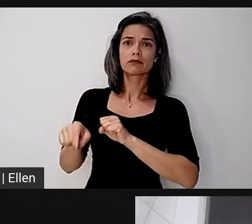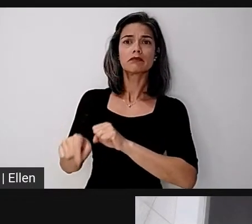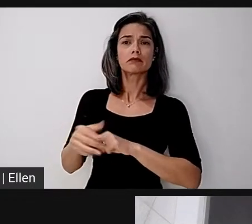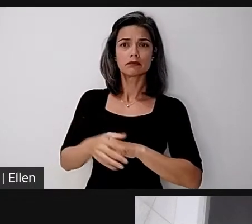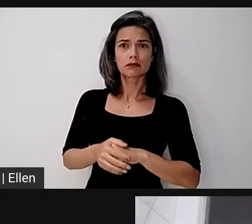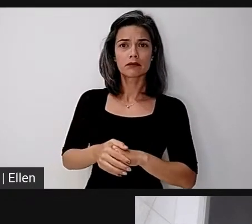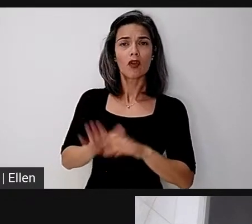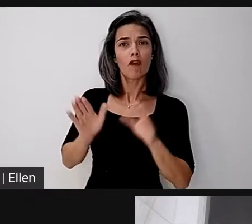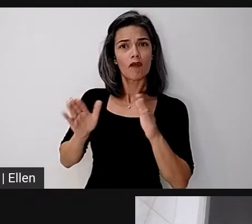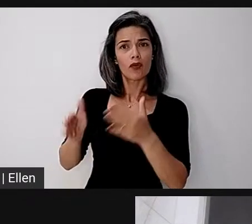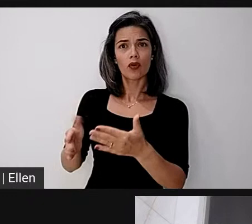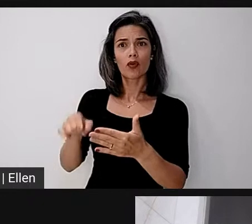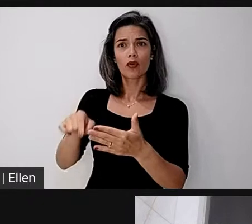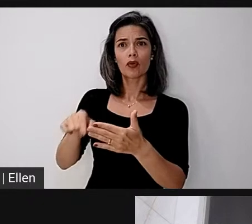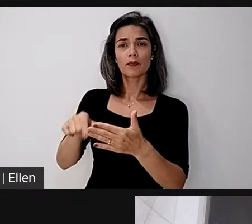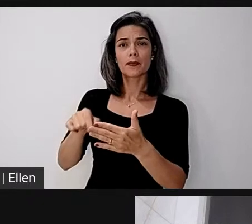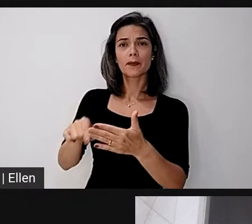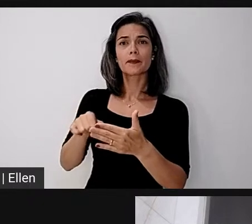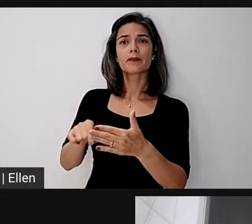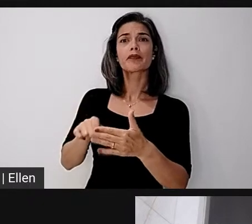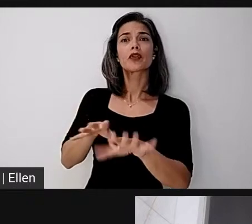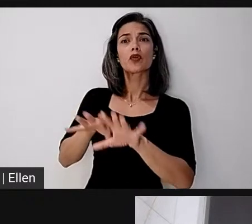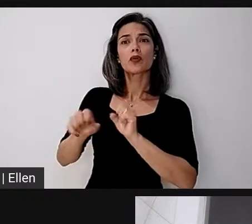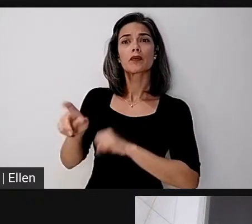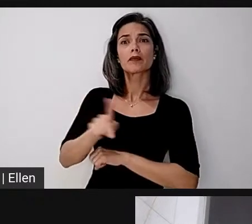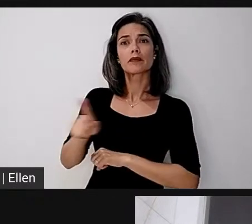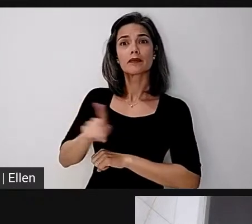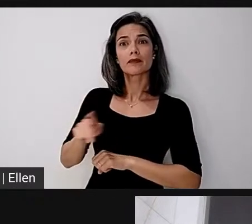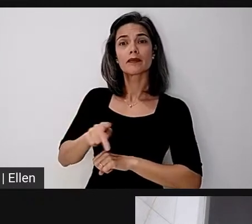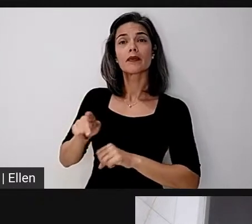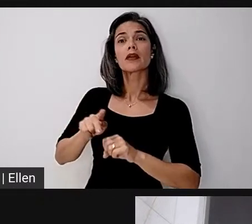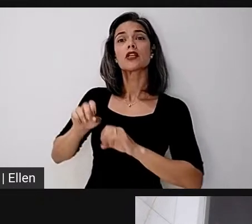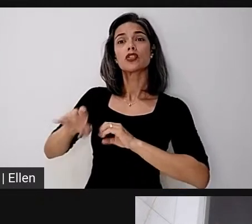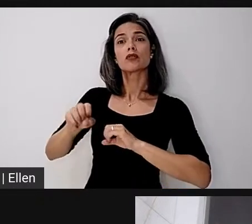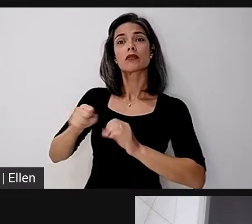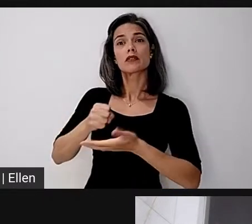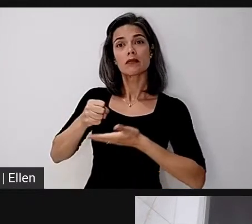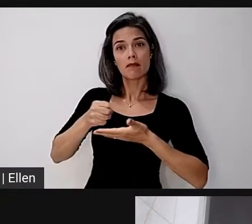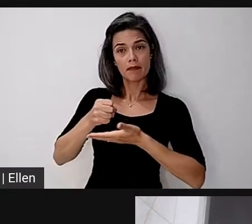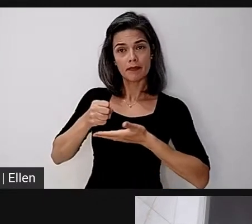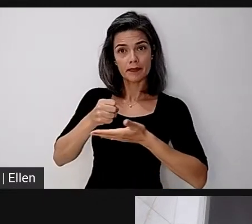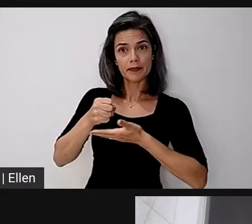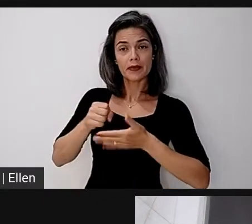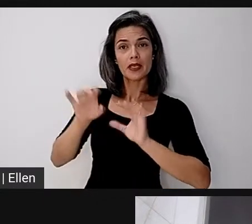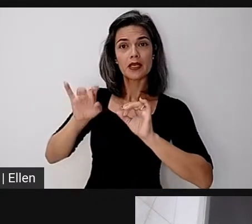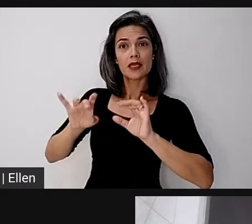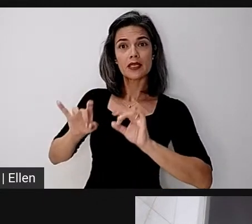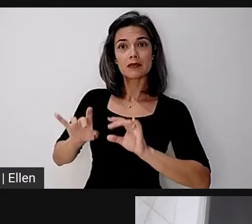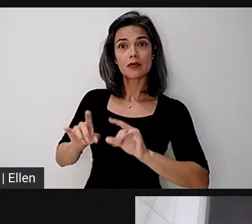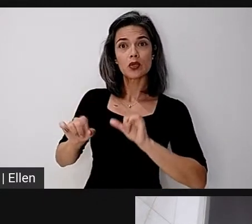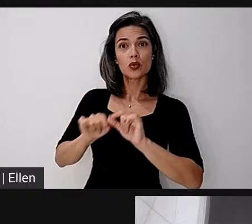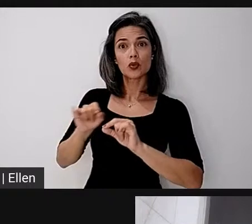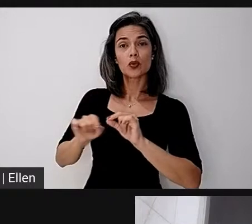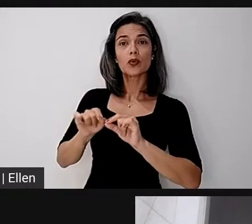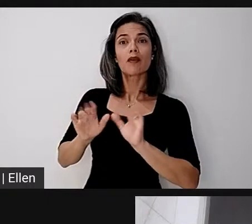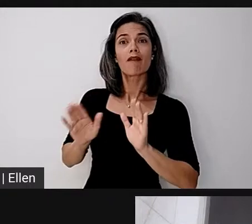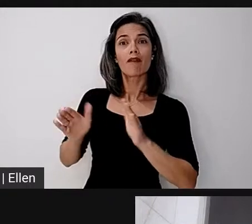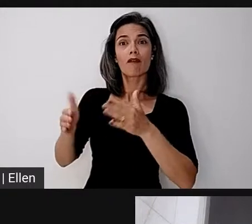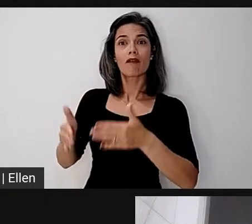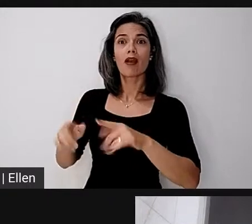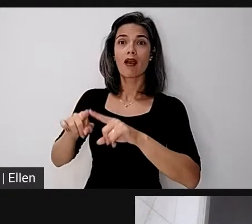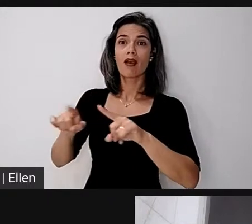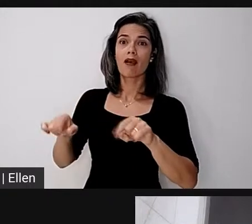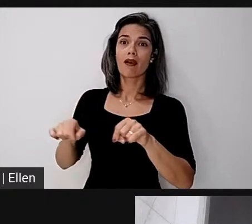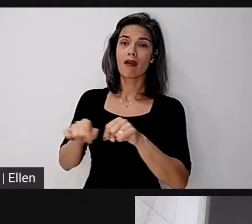para a formação de professores da educação básica e especial que atua na sala no